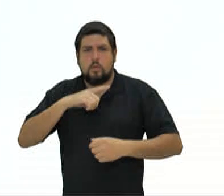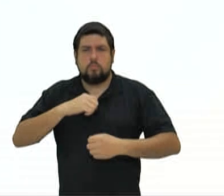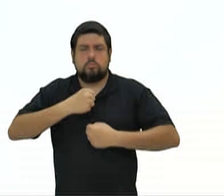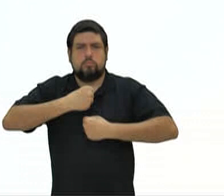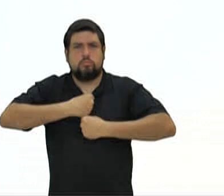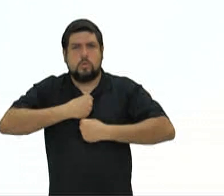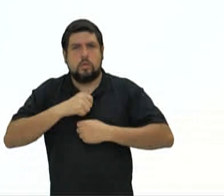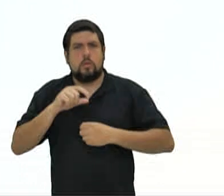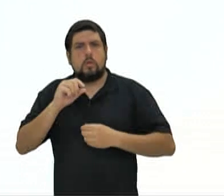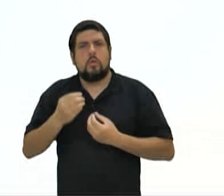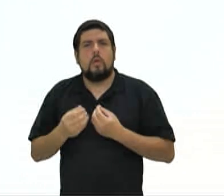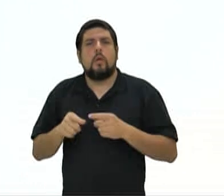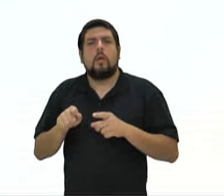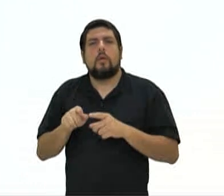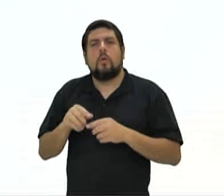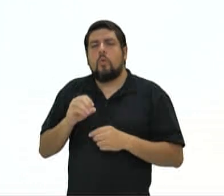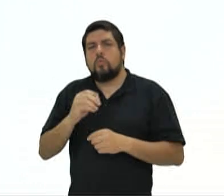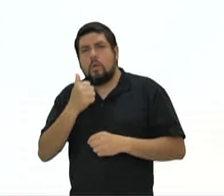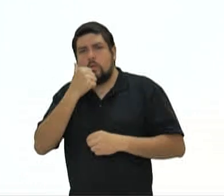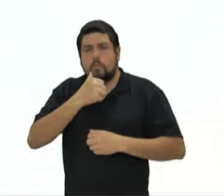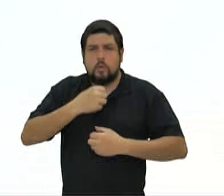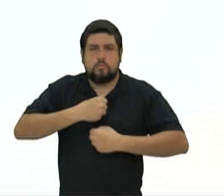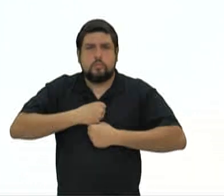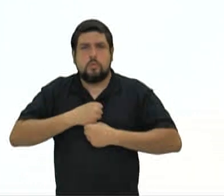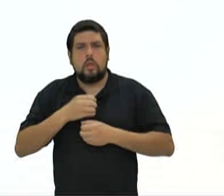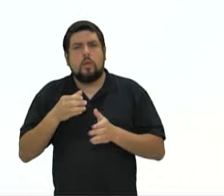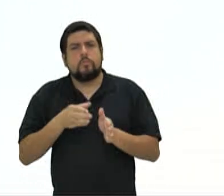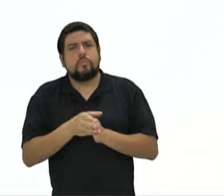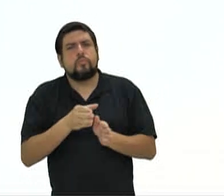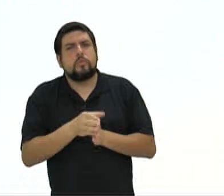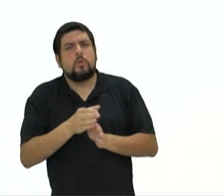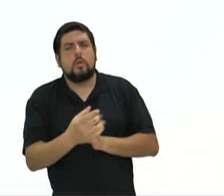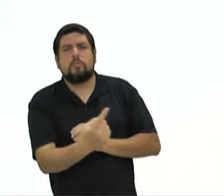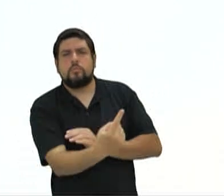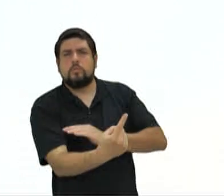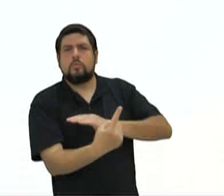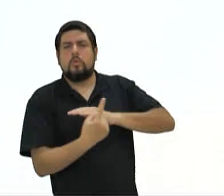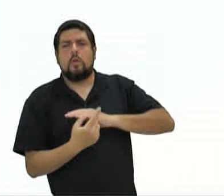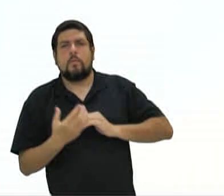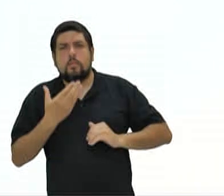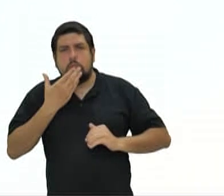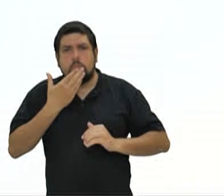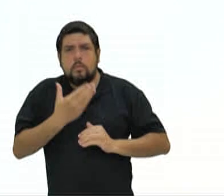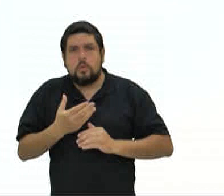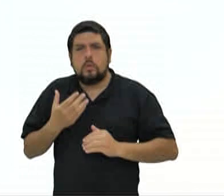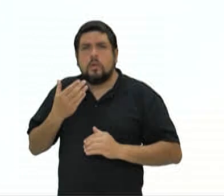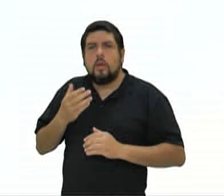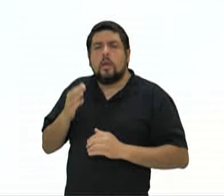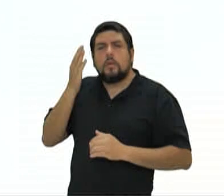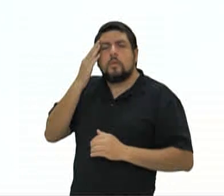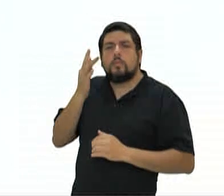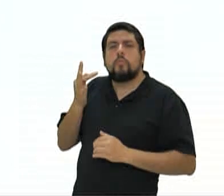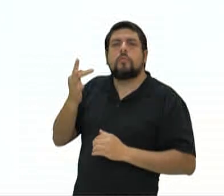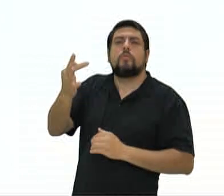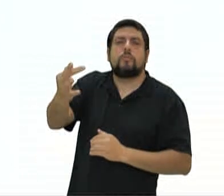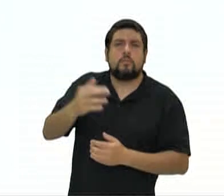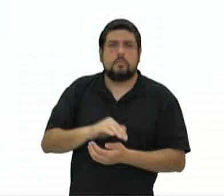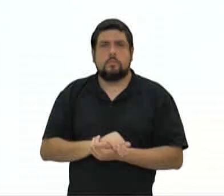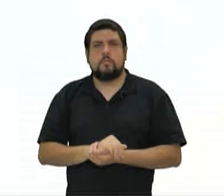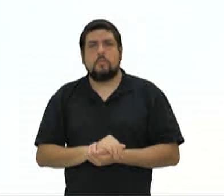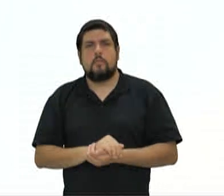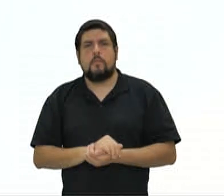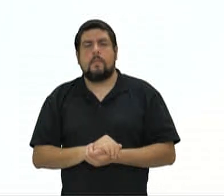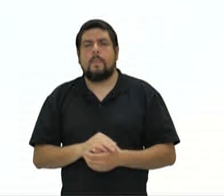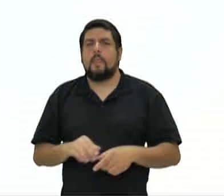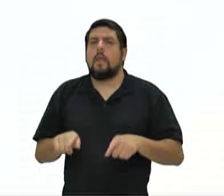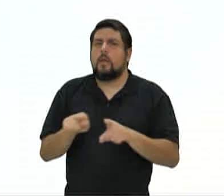sacerdotisa que orientava quem vinha pedir um conselho ou saber do futuro. Uma coletânea de mitos. Bom,